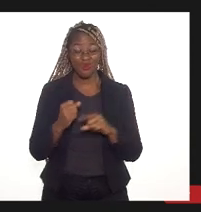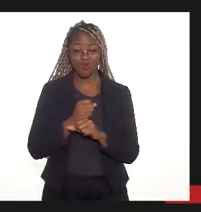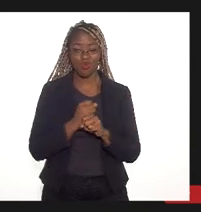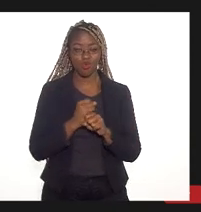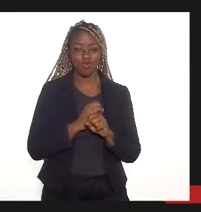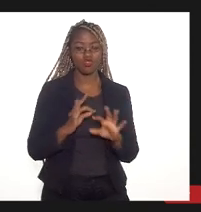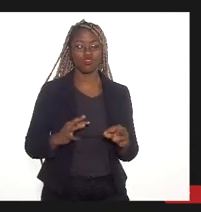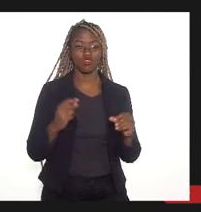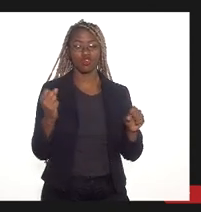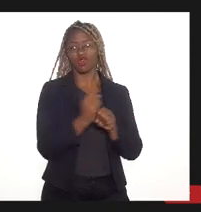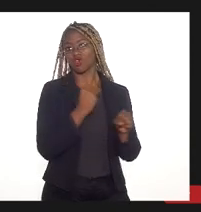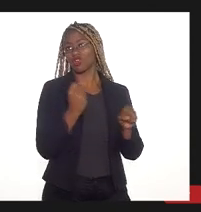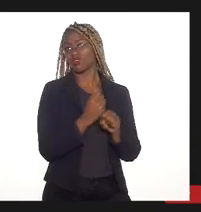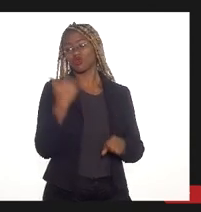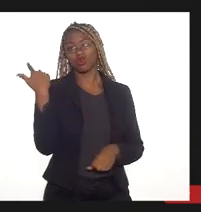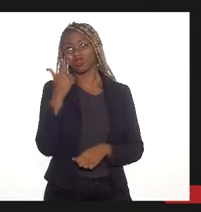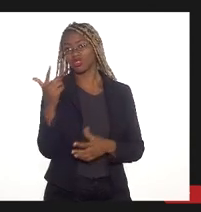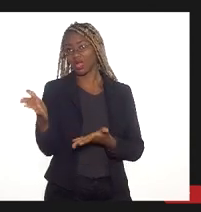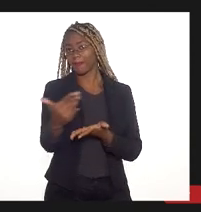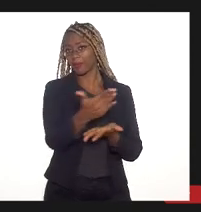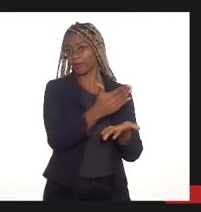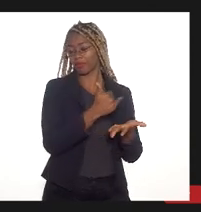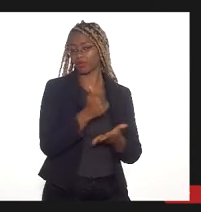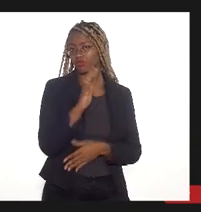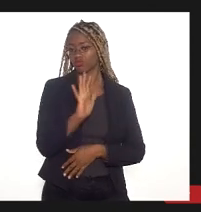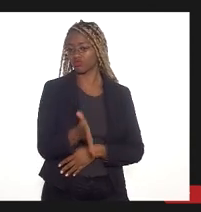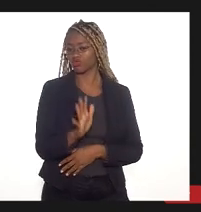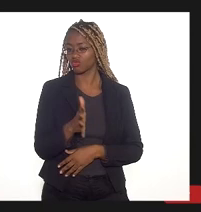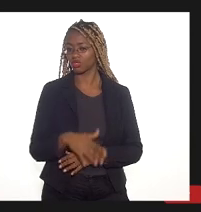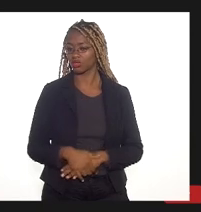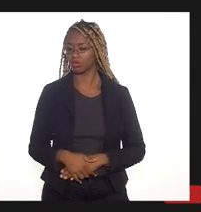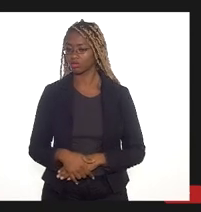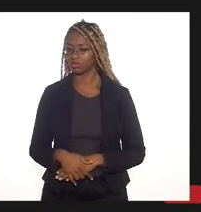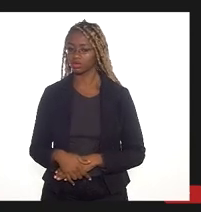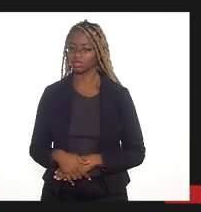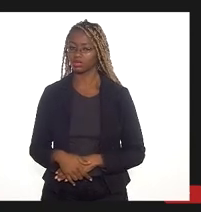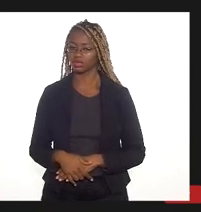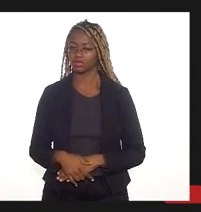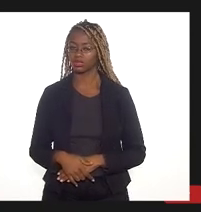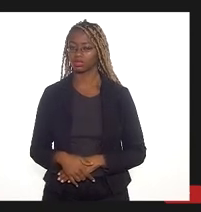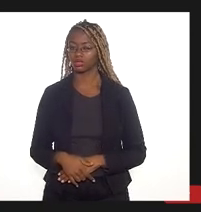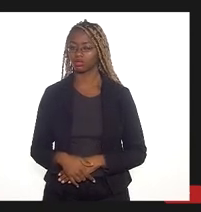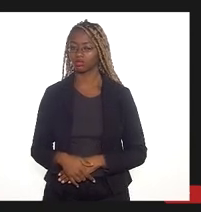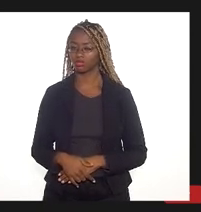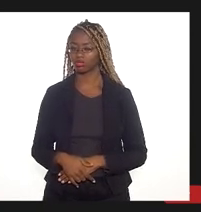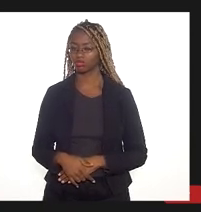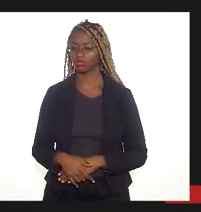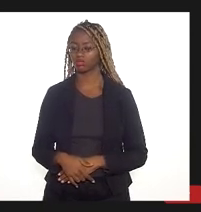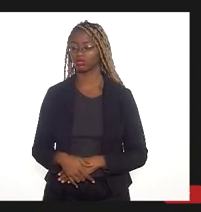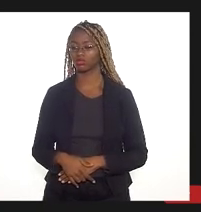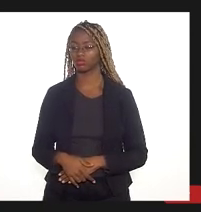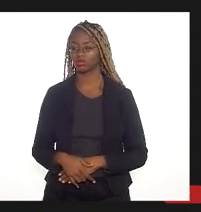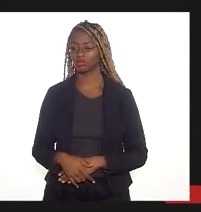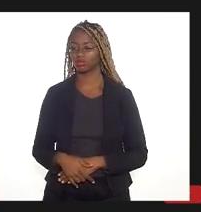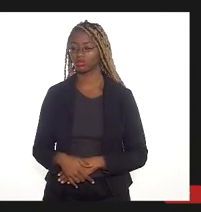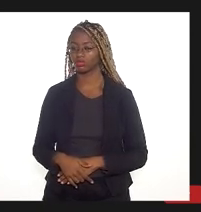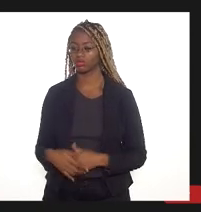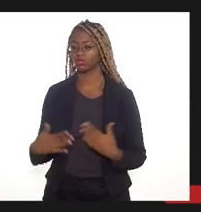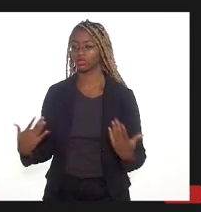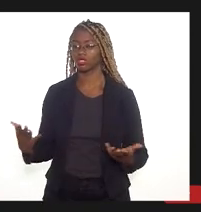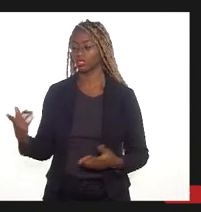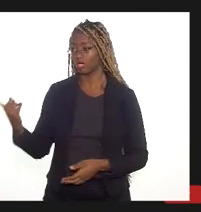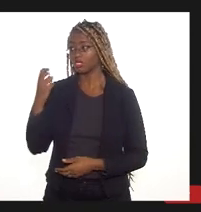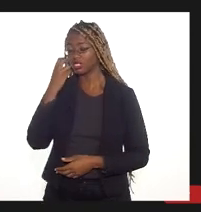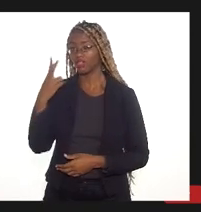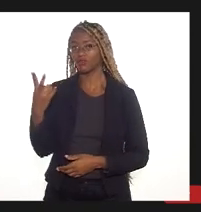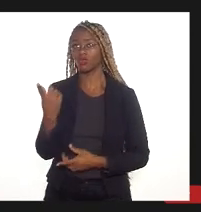todos conseguem arrecadar. Depois de superar as suas obras, depois de superar os custos das obras.